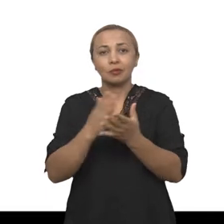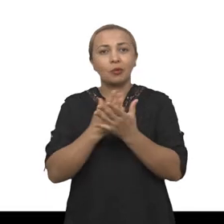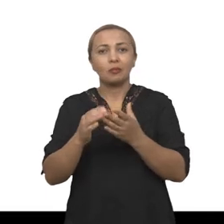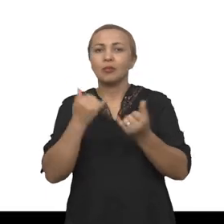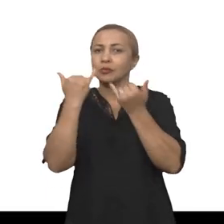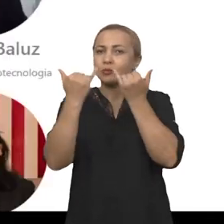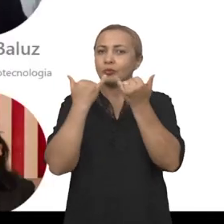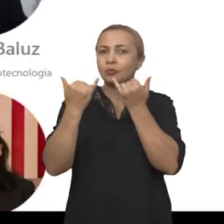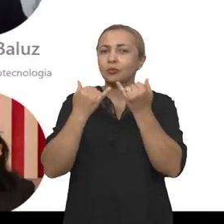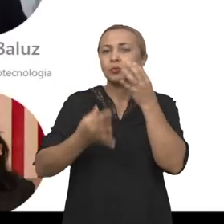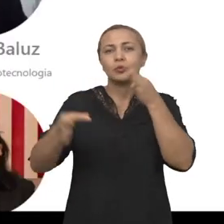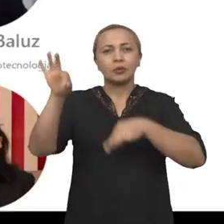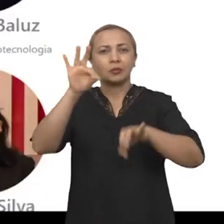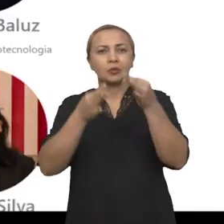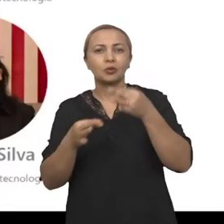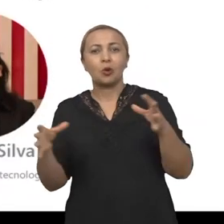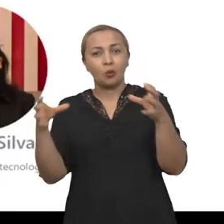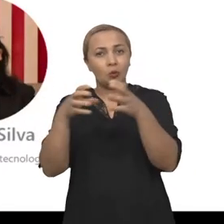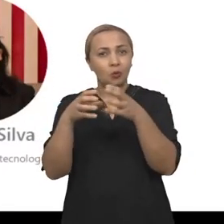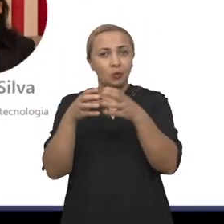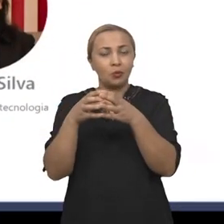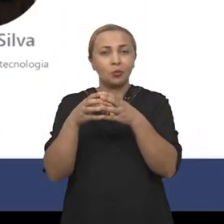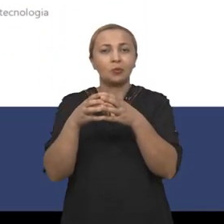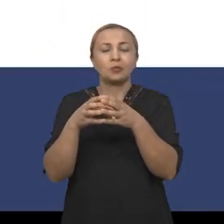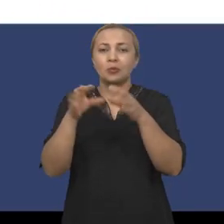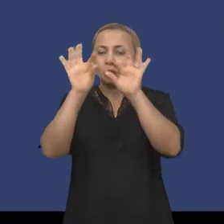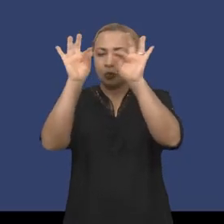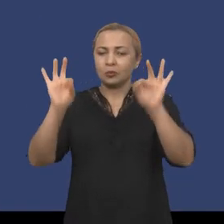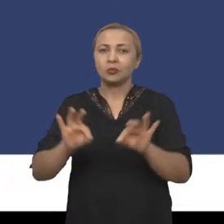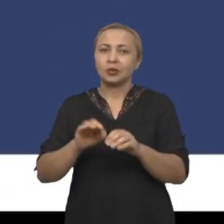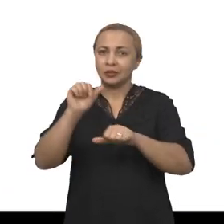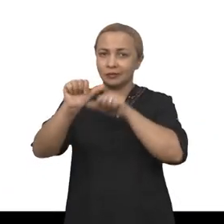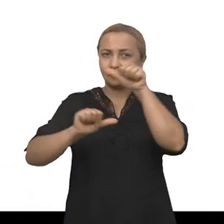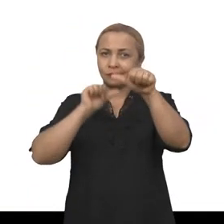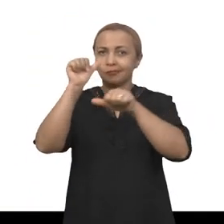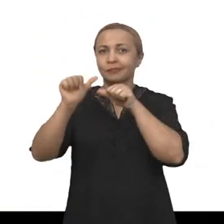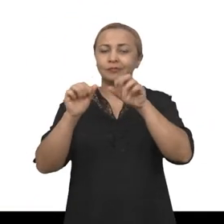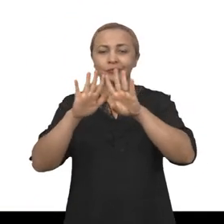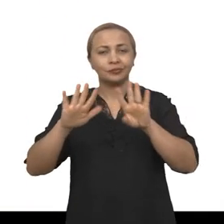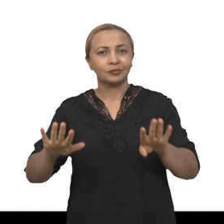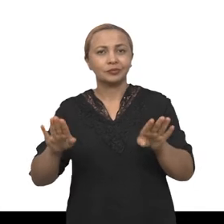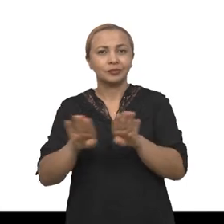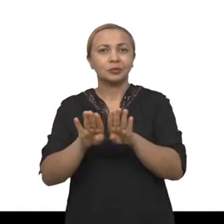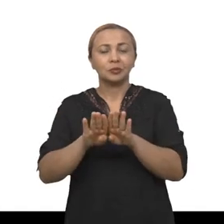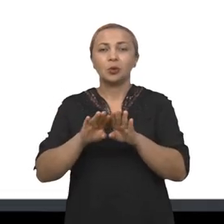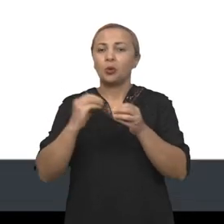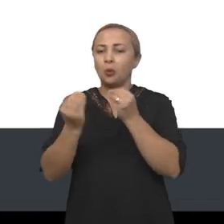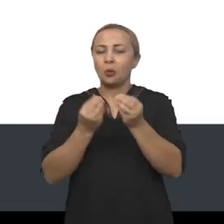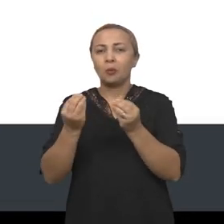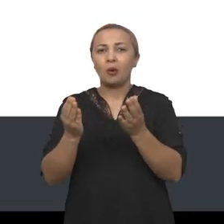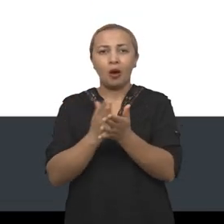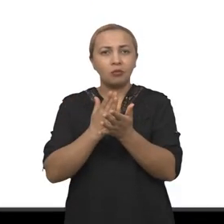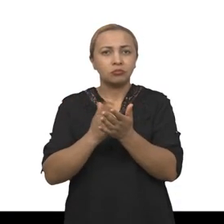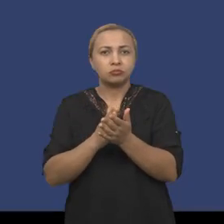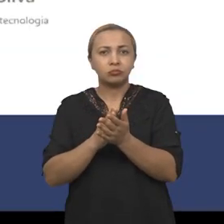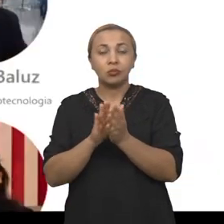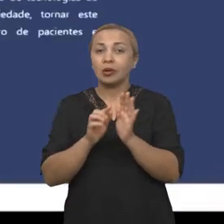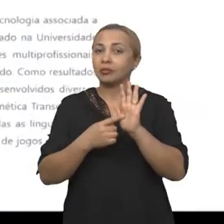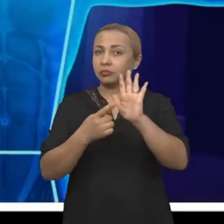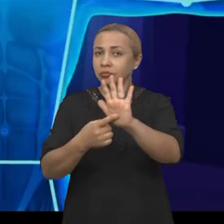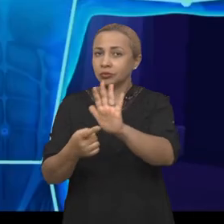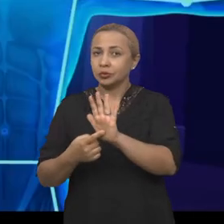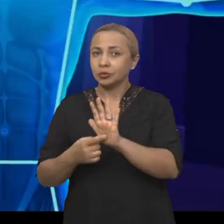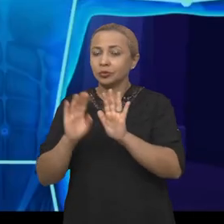laboratório, a equipe do projeto de desenvolvimento, assim como algumas publicações que esse projeto já